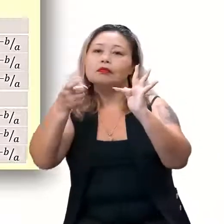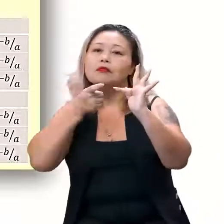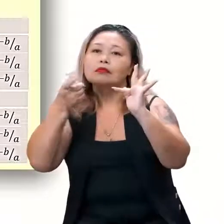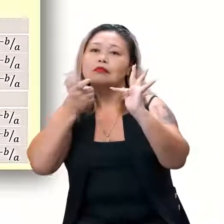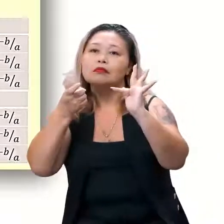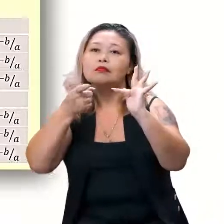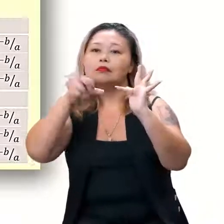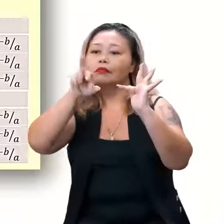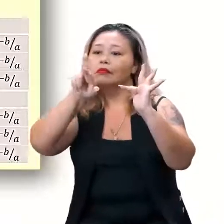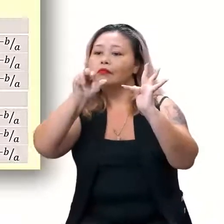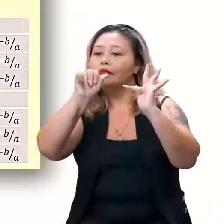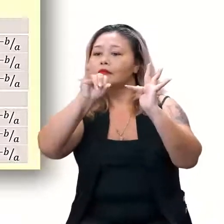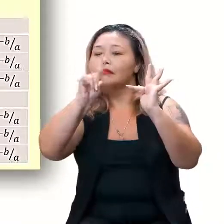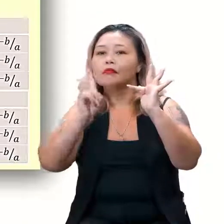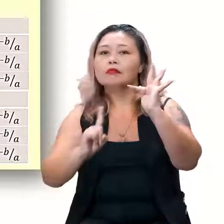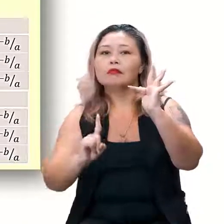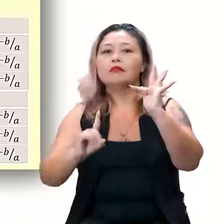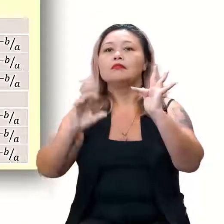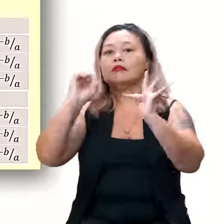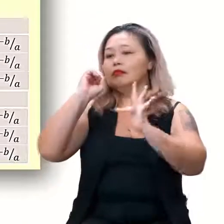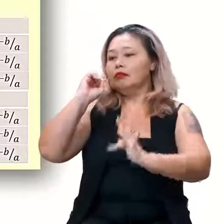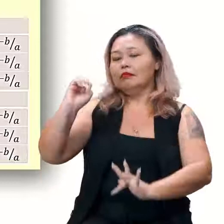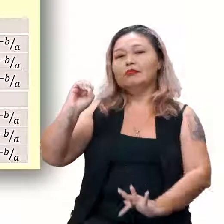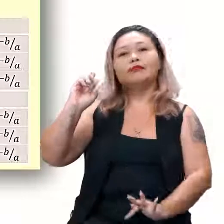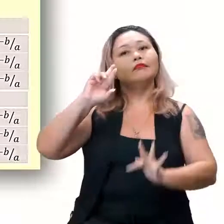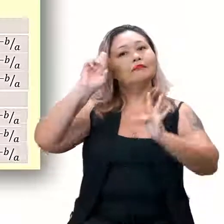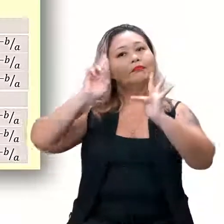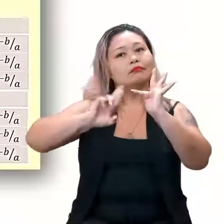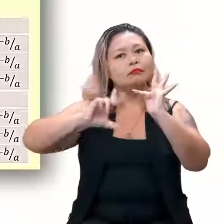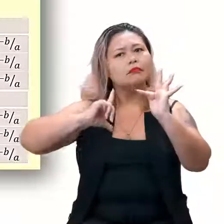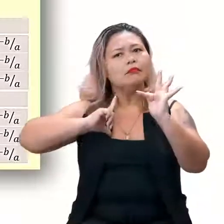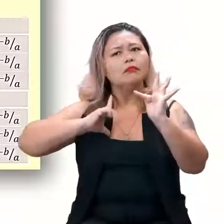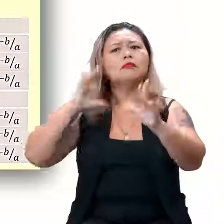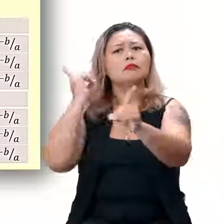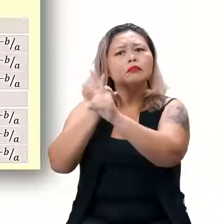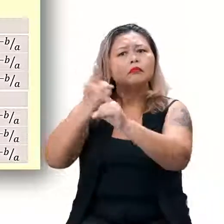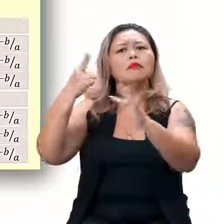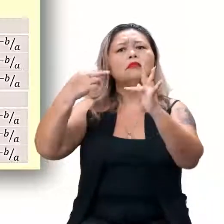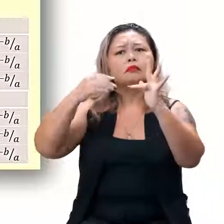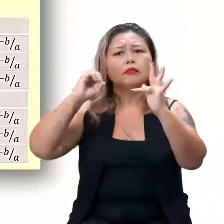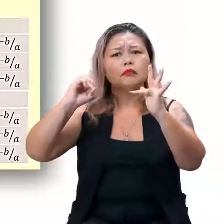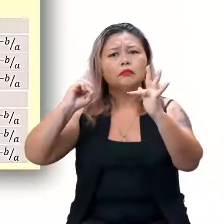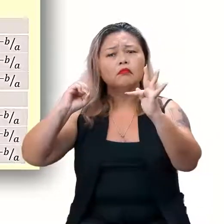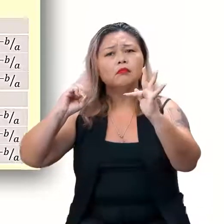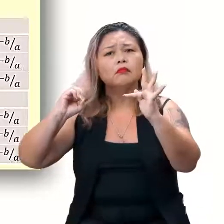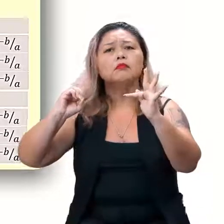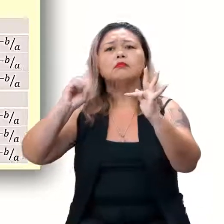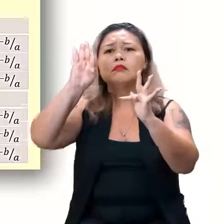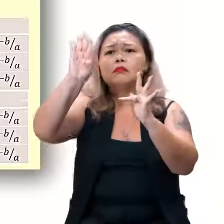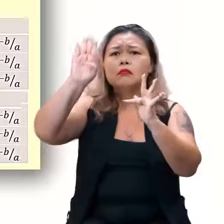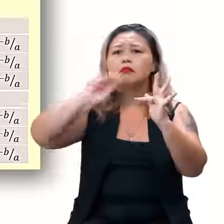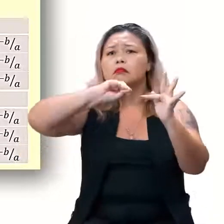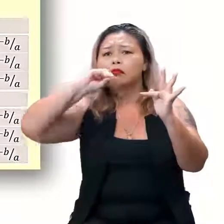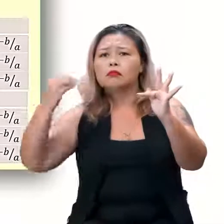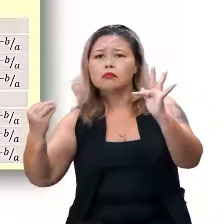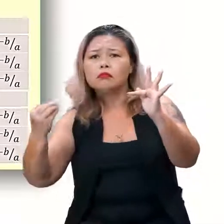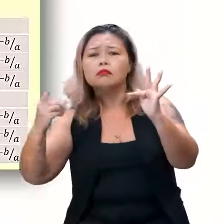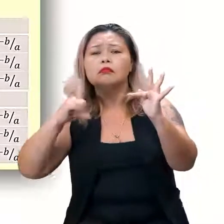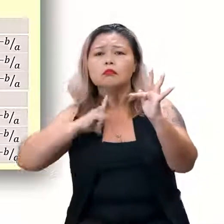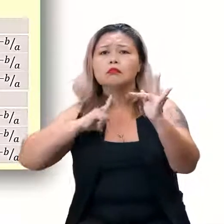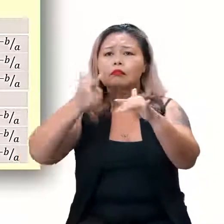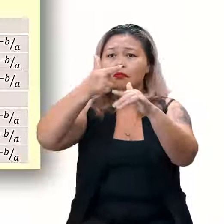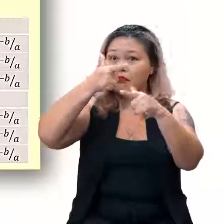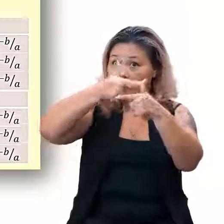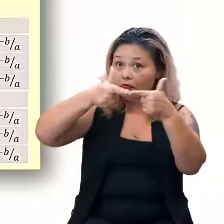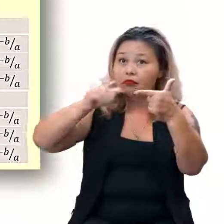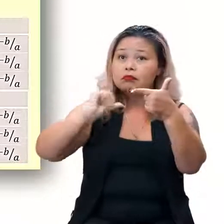de raiz ou zero da função. Beleza. Então, quer dizer que para achar o zero da função, é só pegar o b, mudar o sinal dele e dividir pelo a?